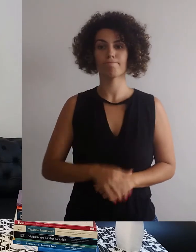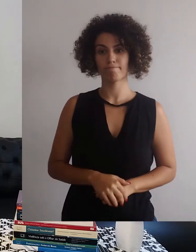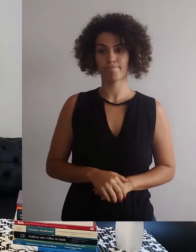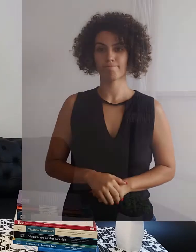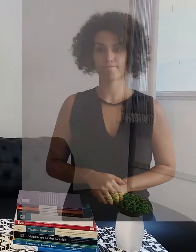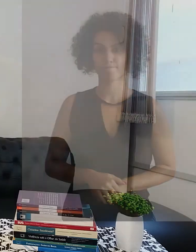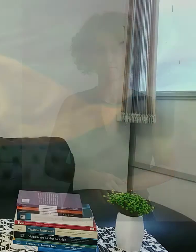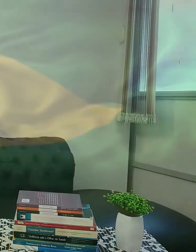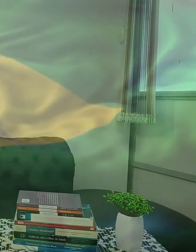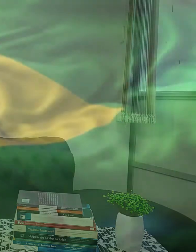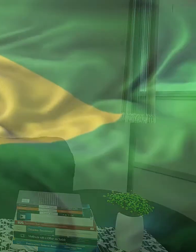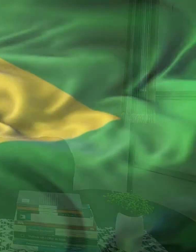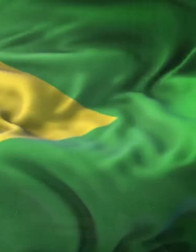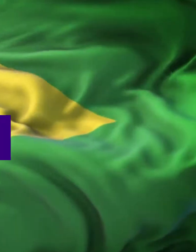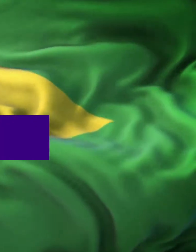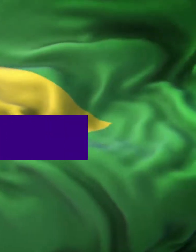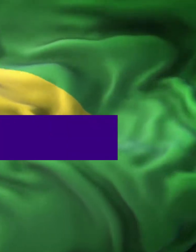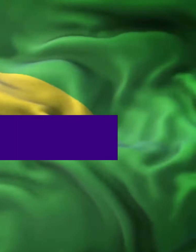por causa do INPS.